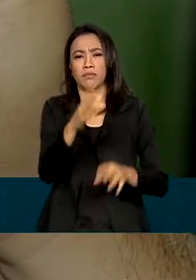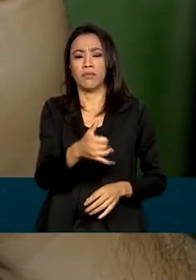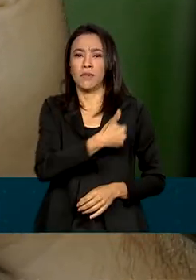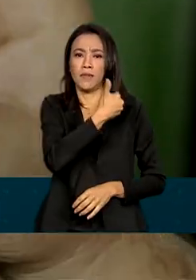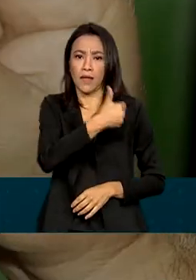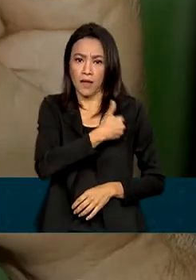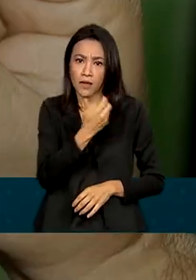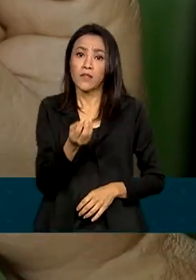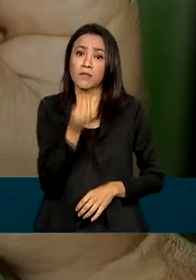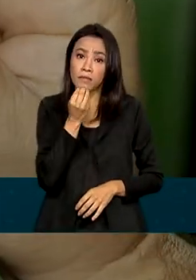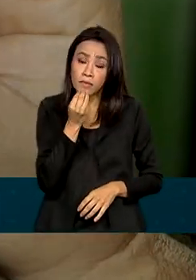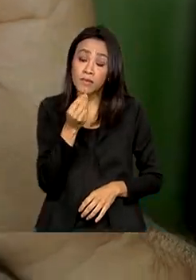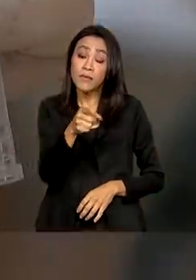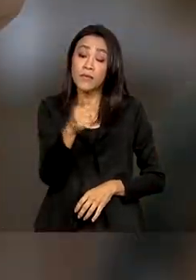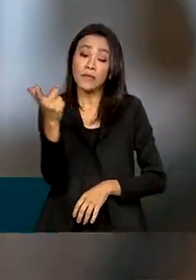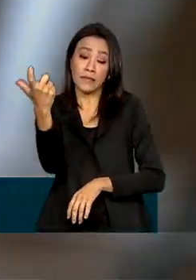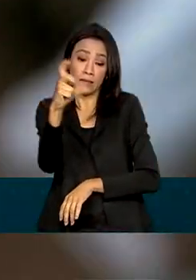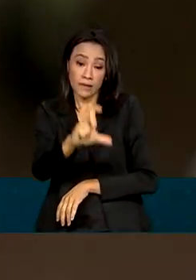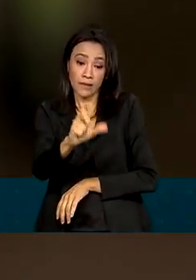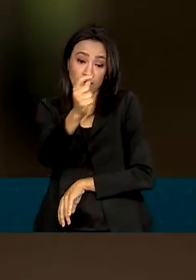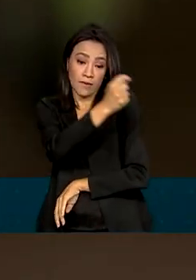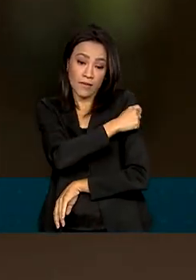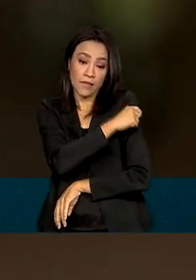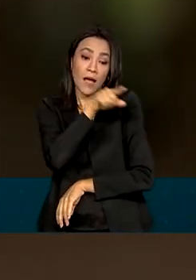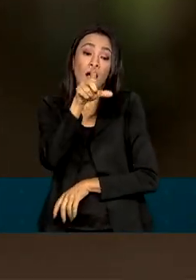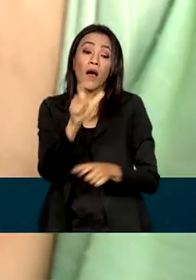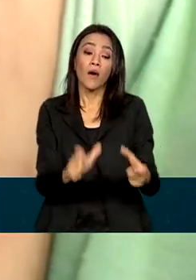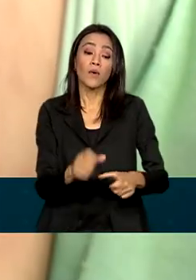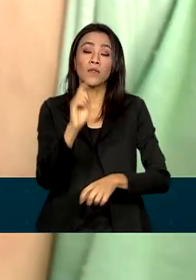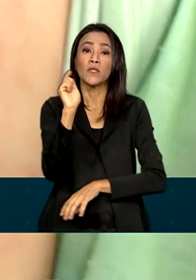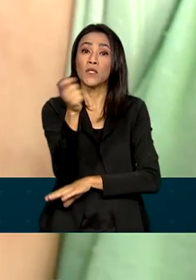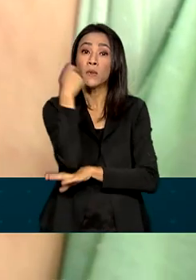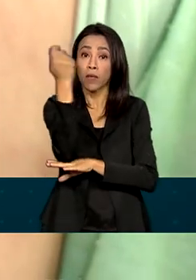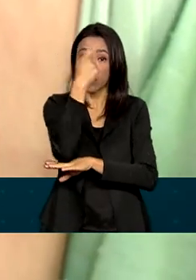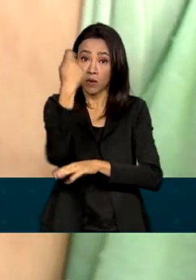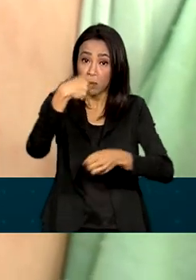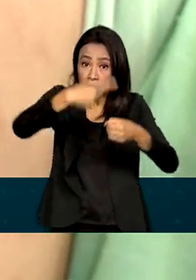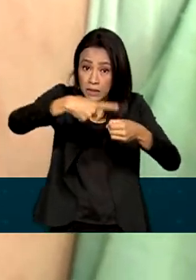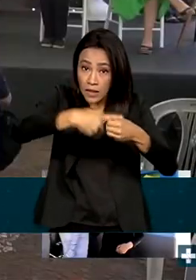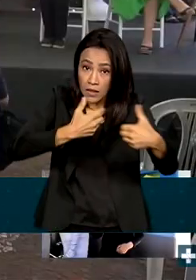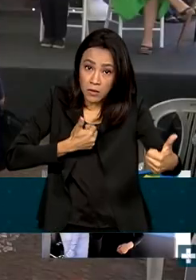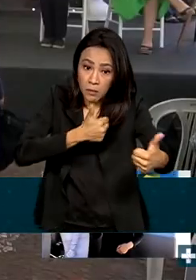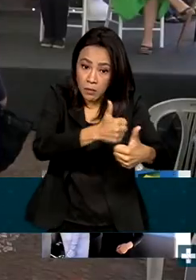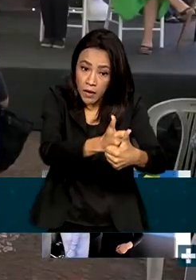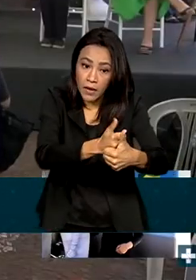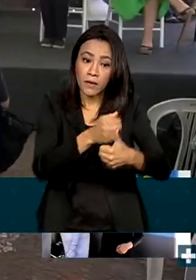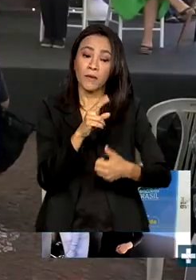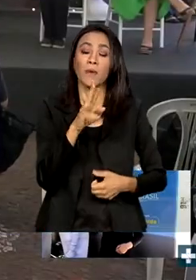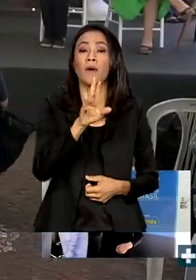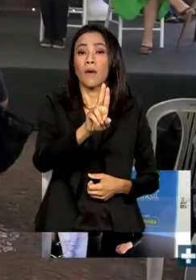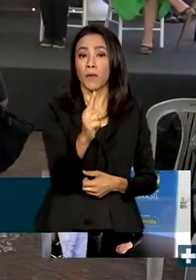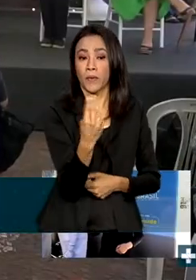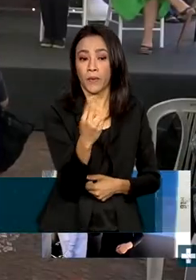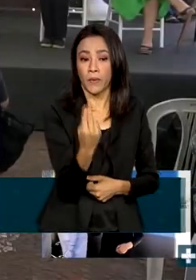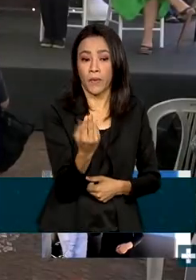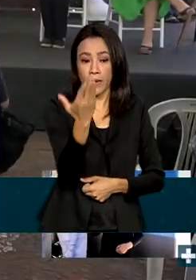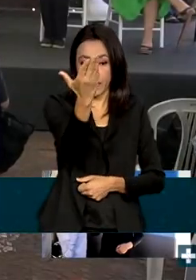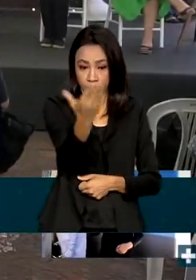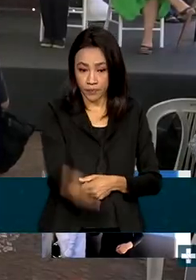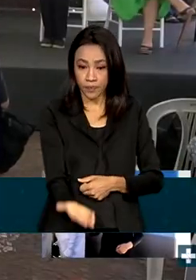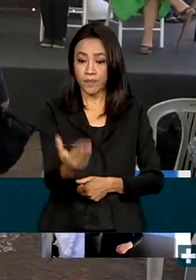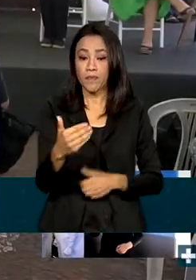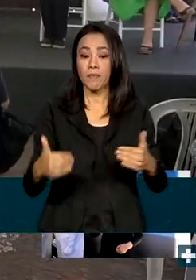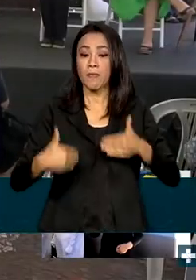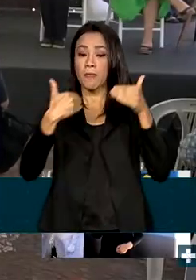na ação em Santana do Livramento, no Rio Grande do Sul, fronteira com o Uruguai. O ministro da Saúde, Marcelo